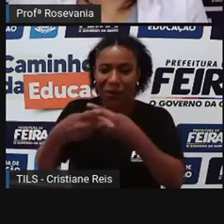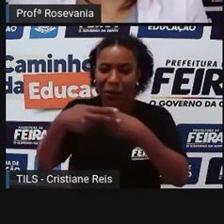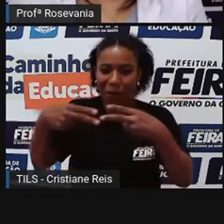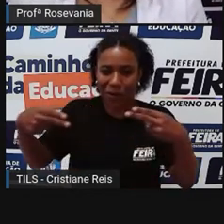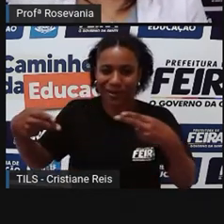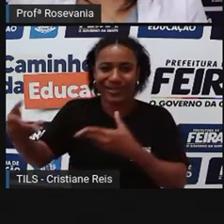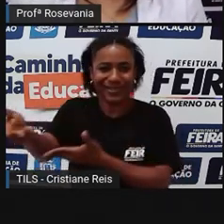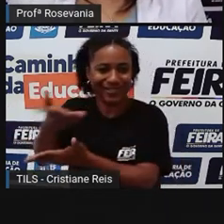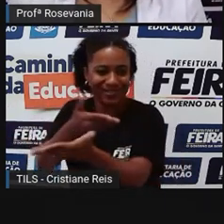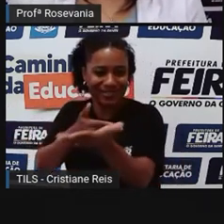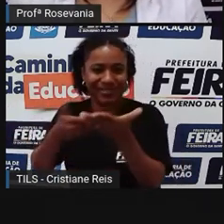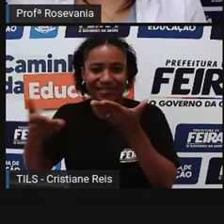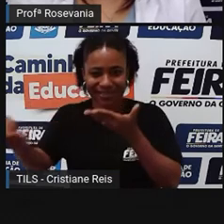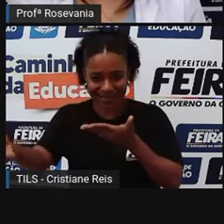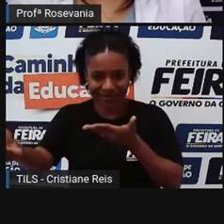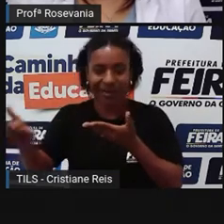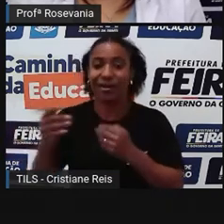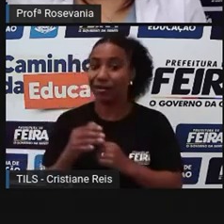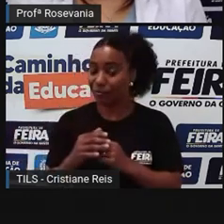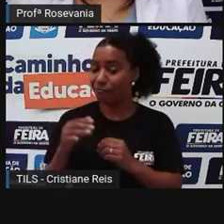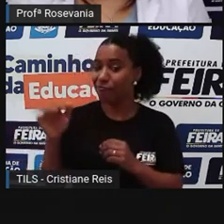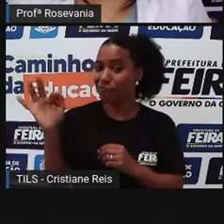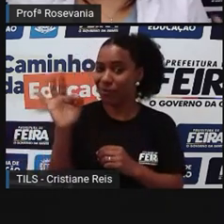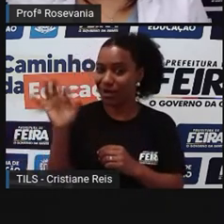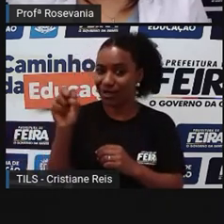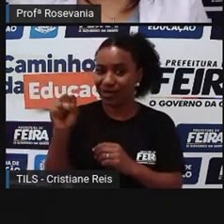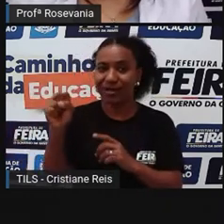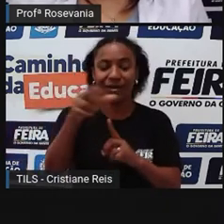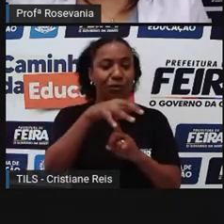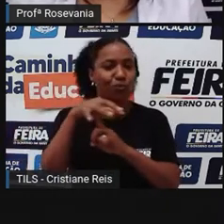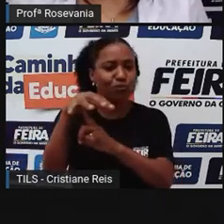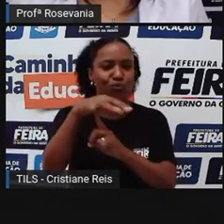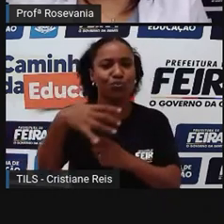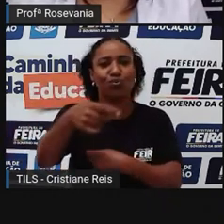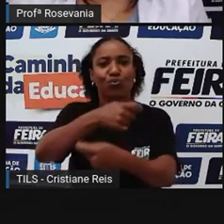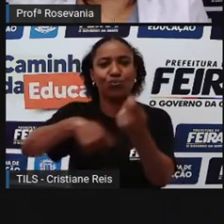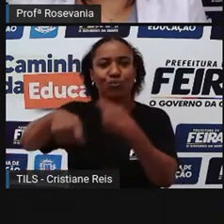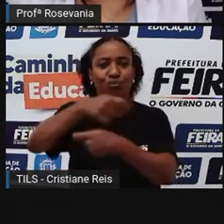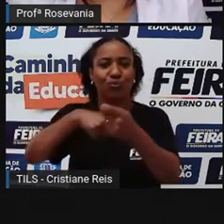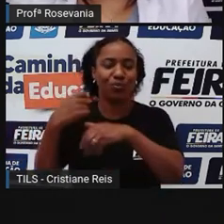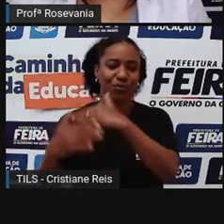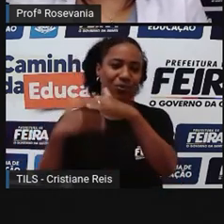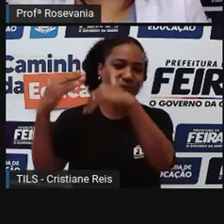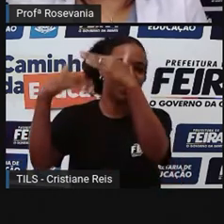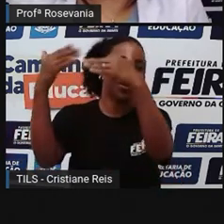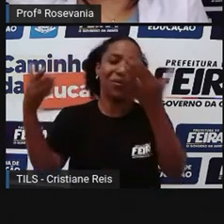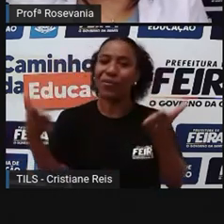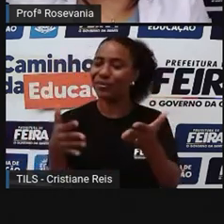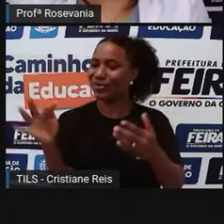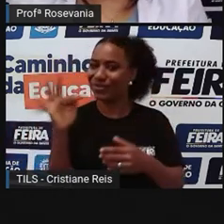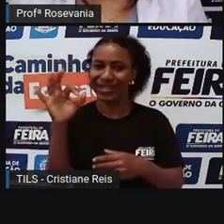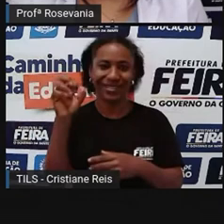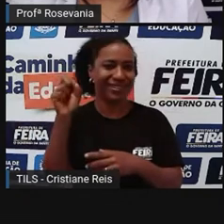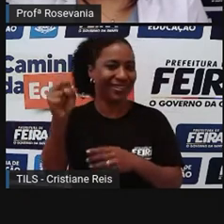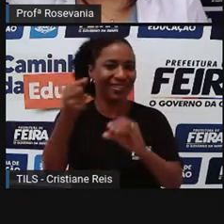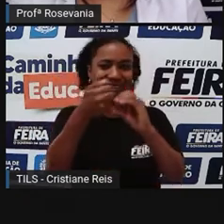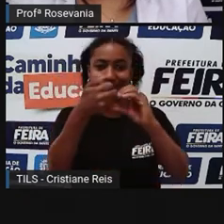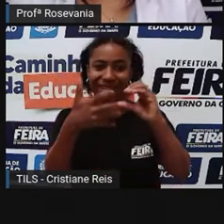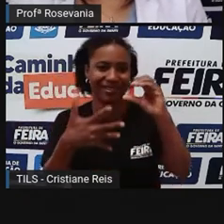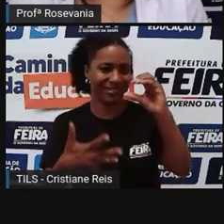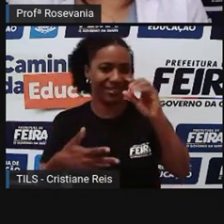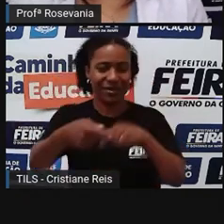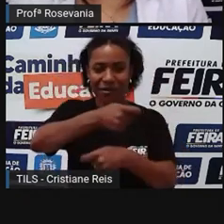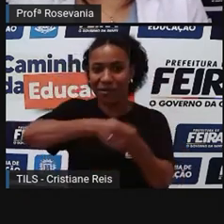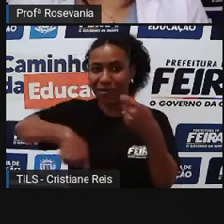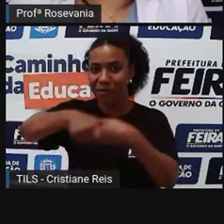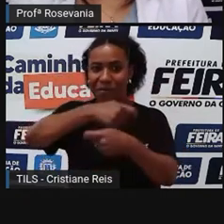e que ajudou a desenvolver o comércio de Ferreira de Santana e transformar nessa cidade comercial que a gente é hoje, né, essa característica de cidade comercial